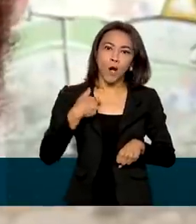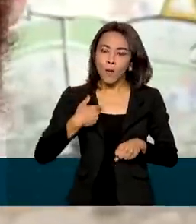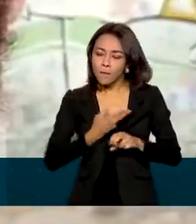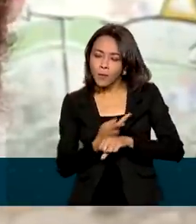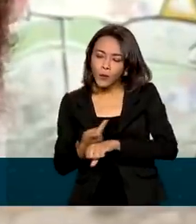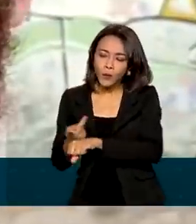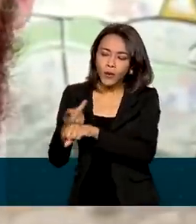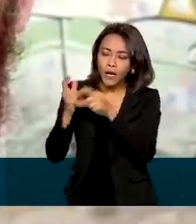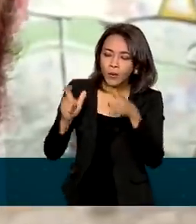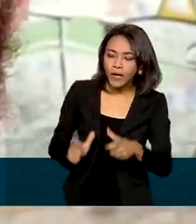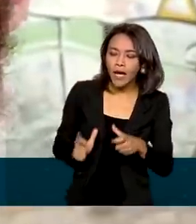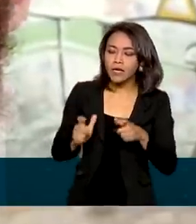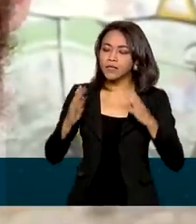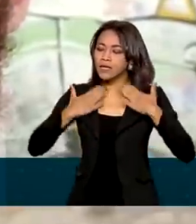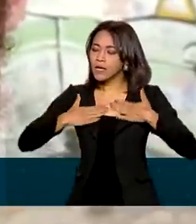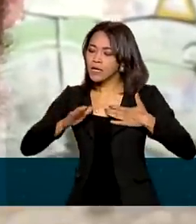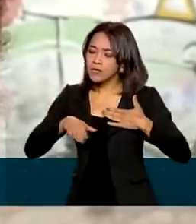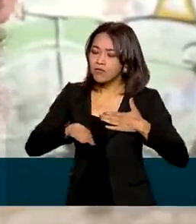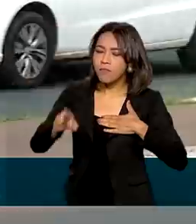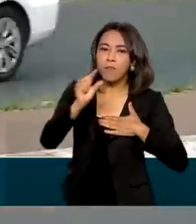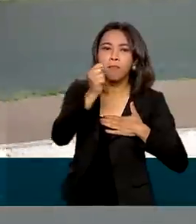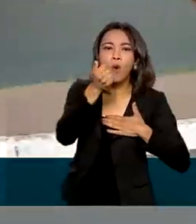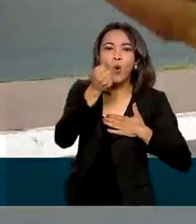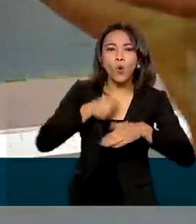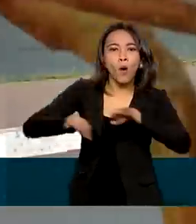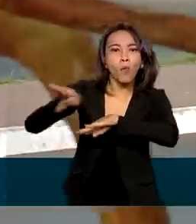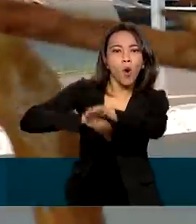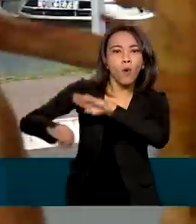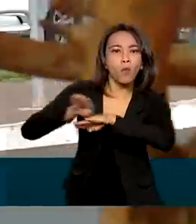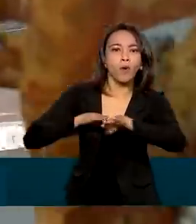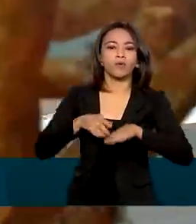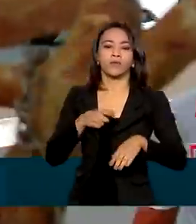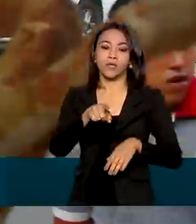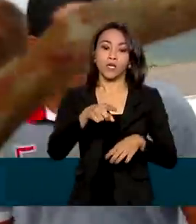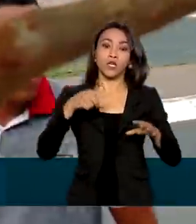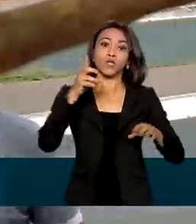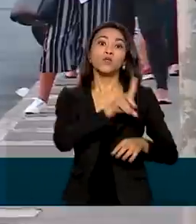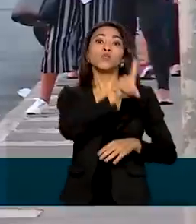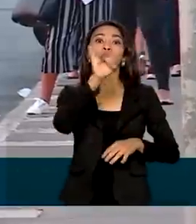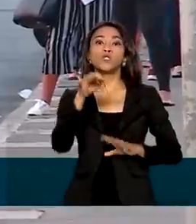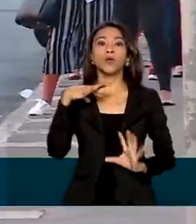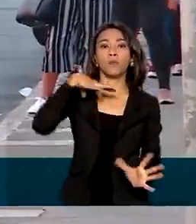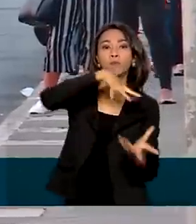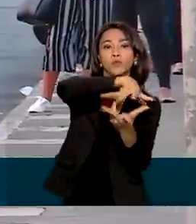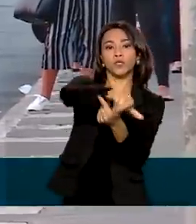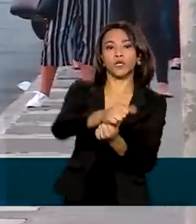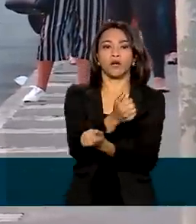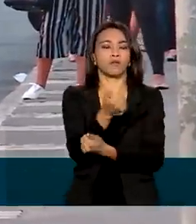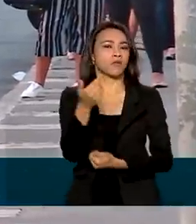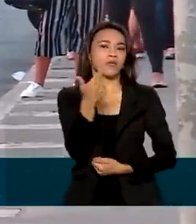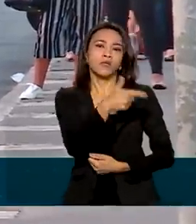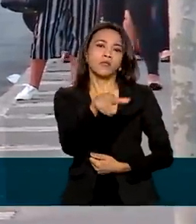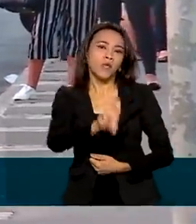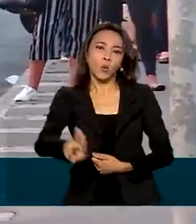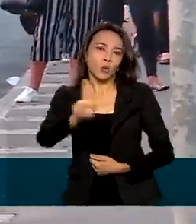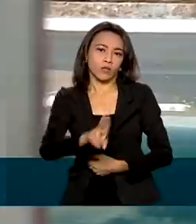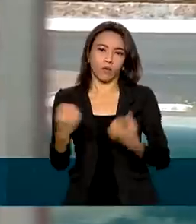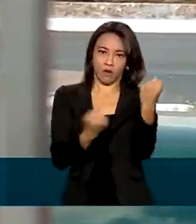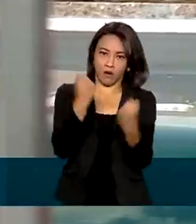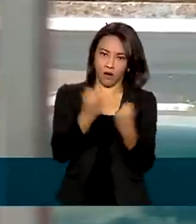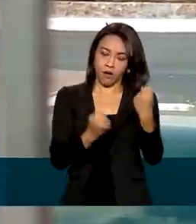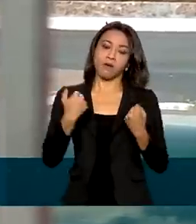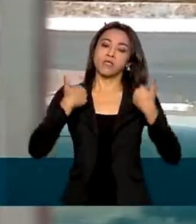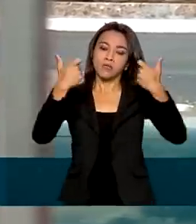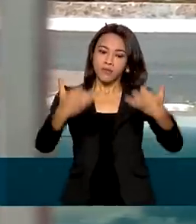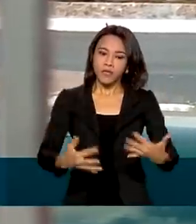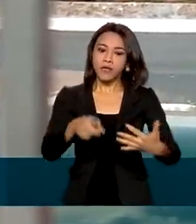mais calmas, trajetos alternativos. No Dia Mundial Sem Carro, governo e organizações sociais destacam